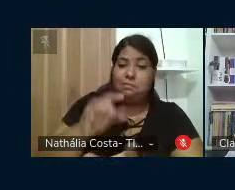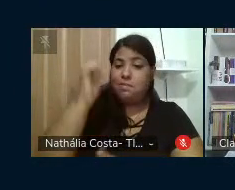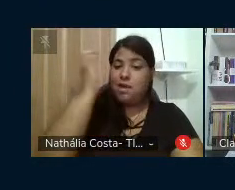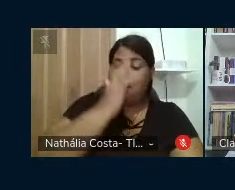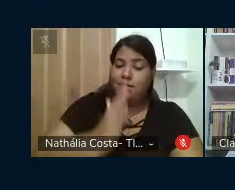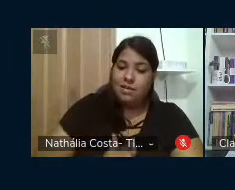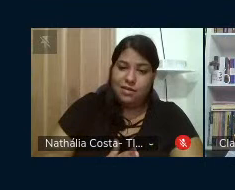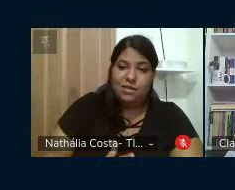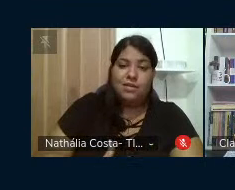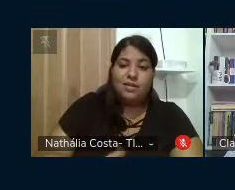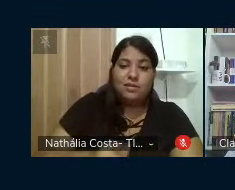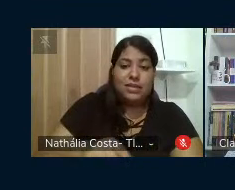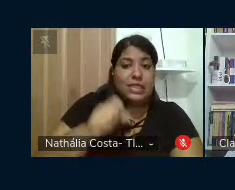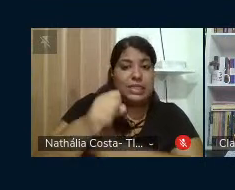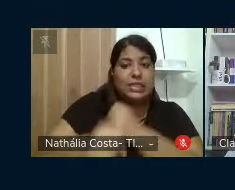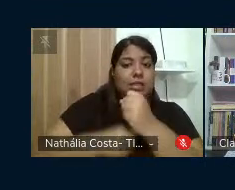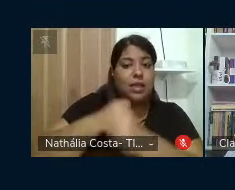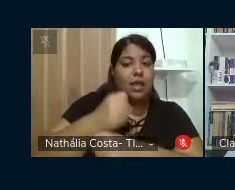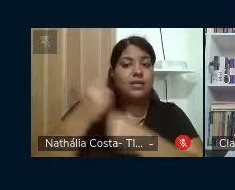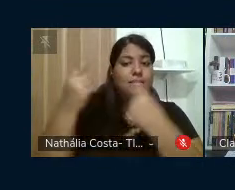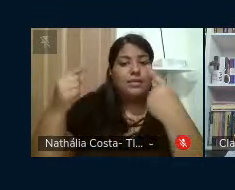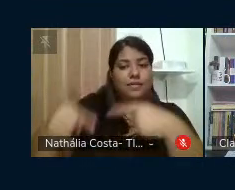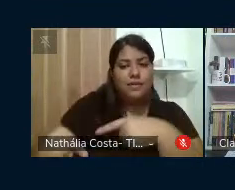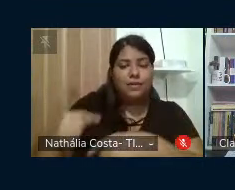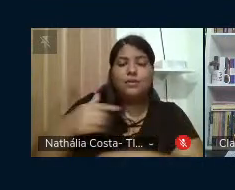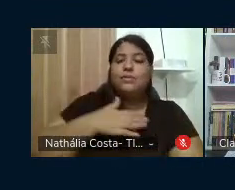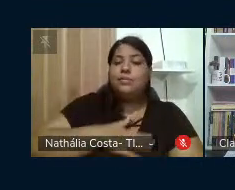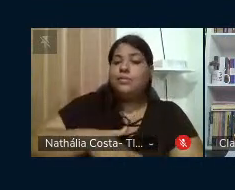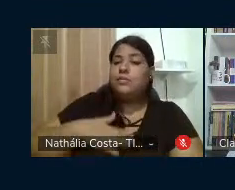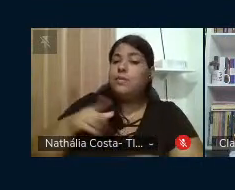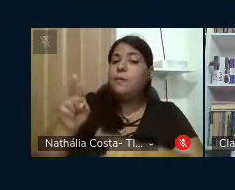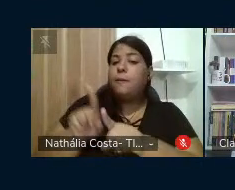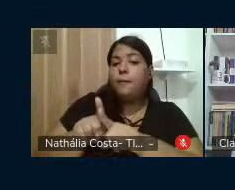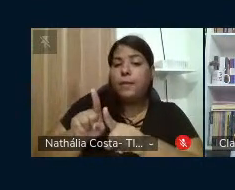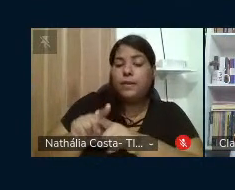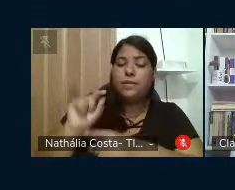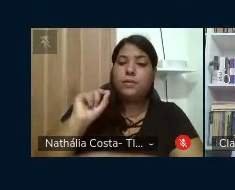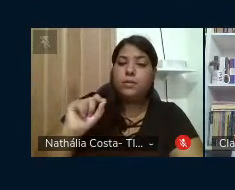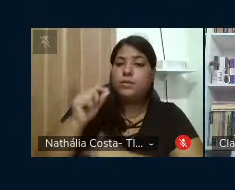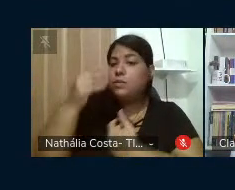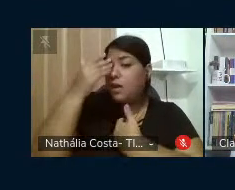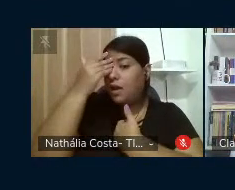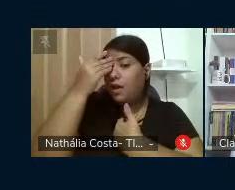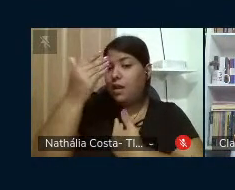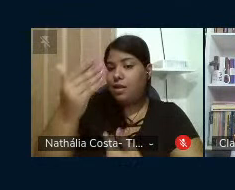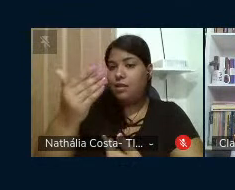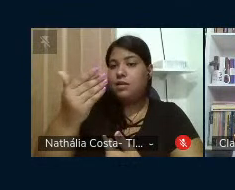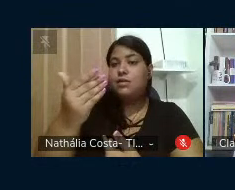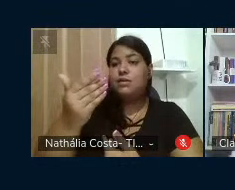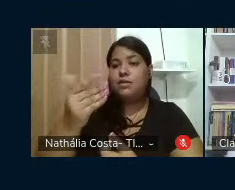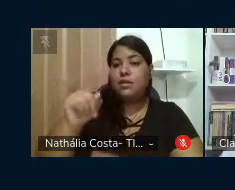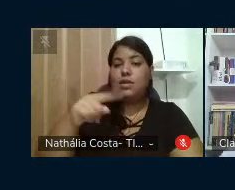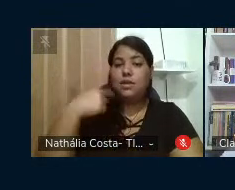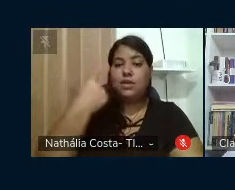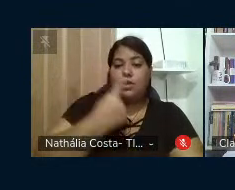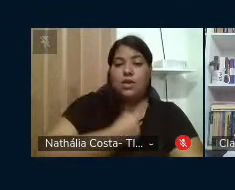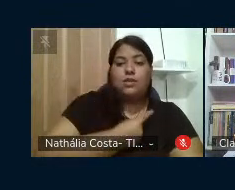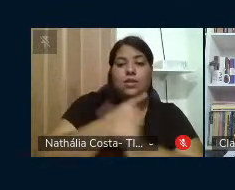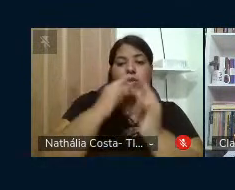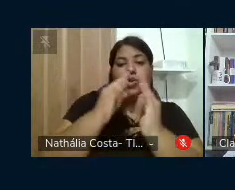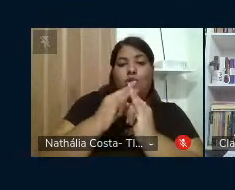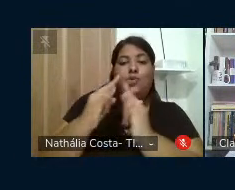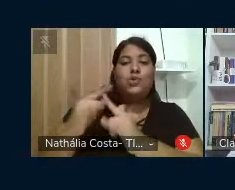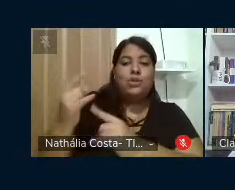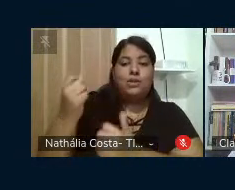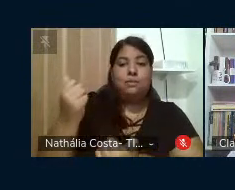nesse ano que é desafiador gostaria também de agradecer aos nossos instituições